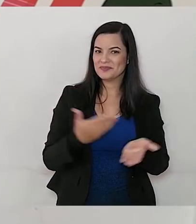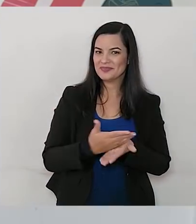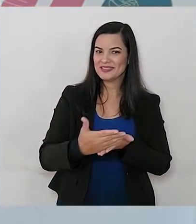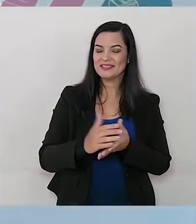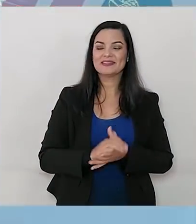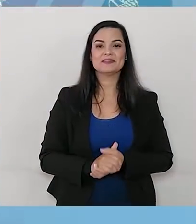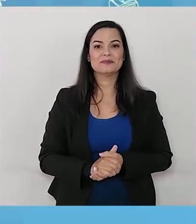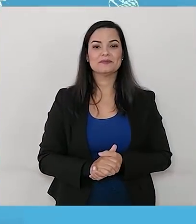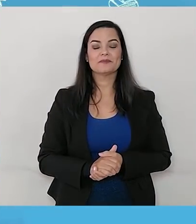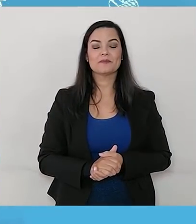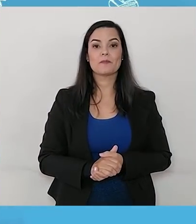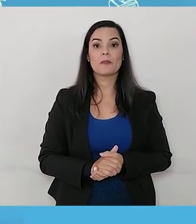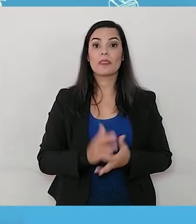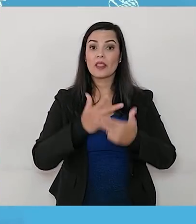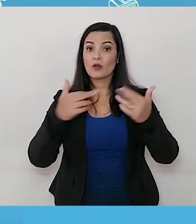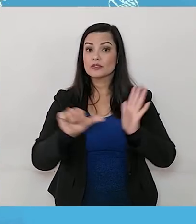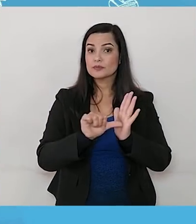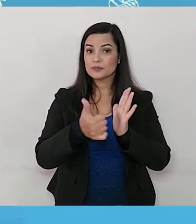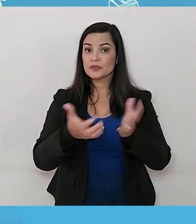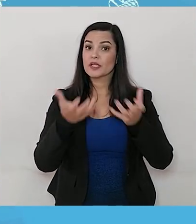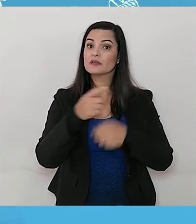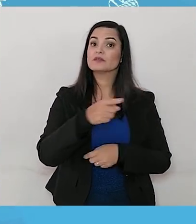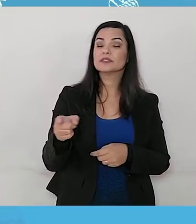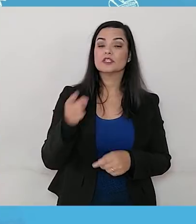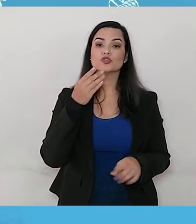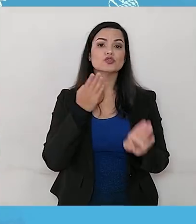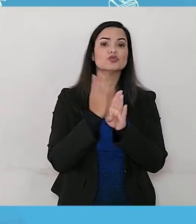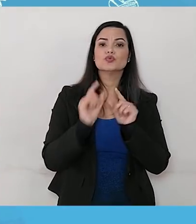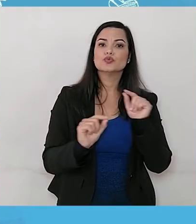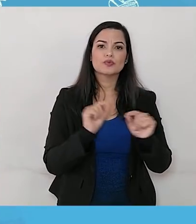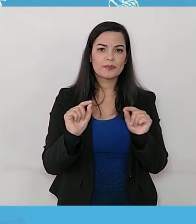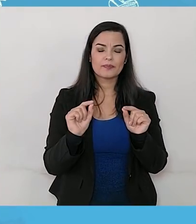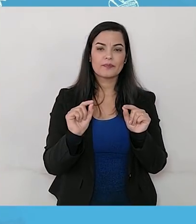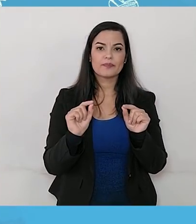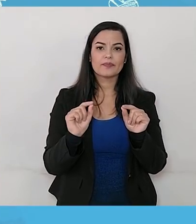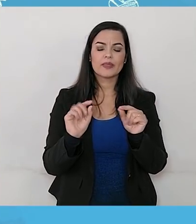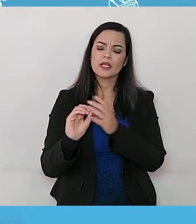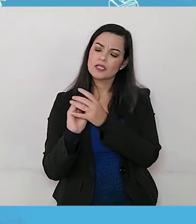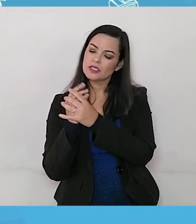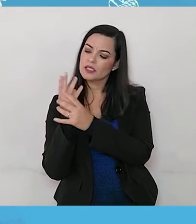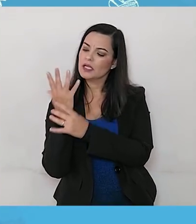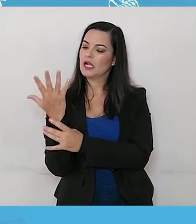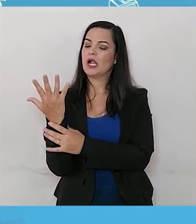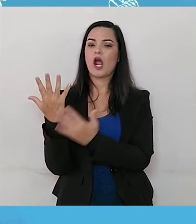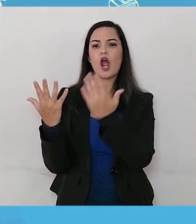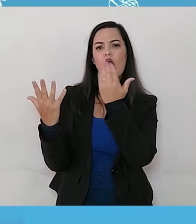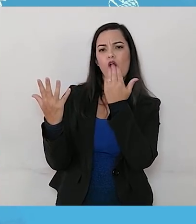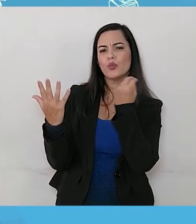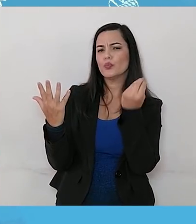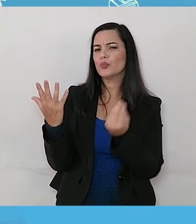síntese. A primeira coisa, eu quero que vocês descubram como que as plantas se